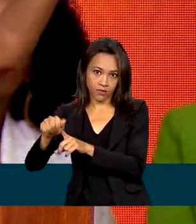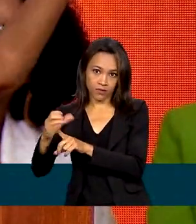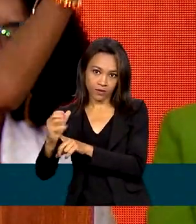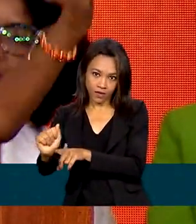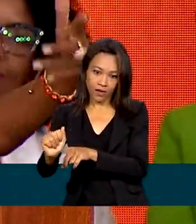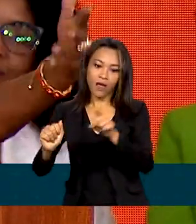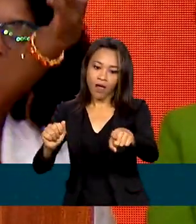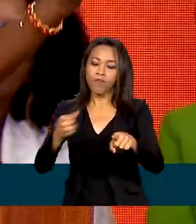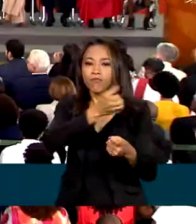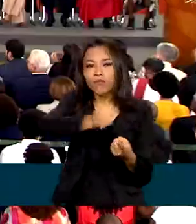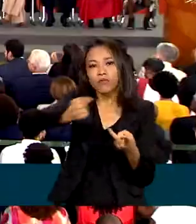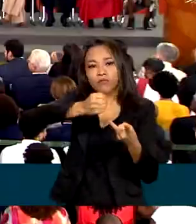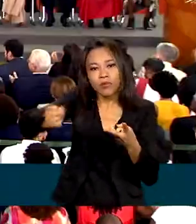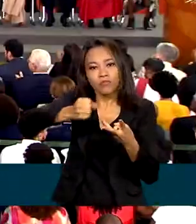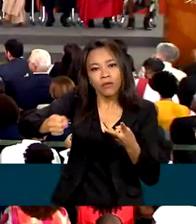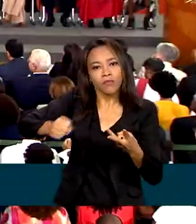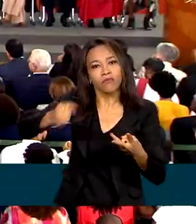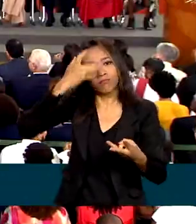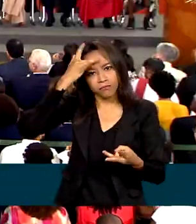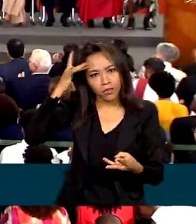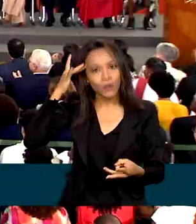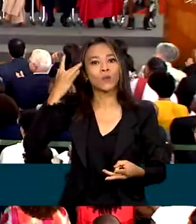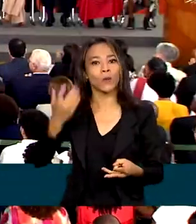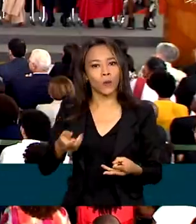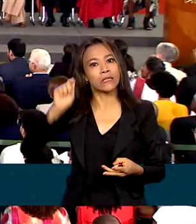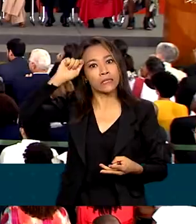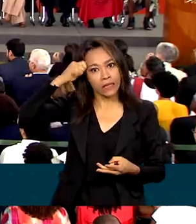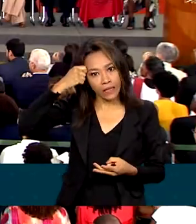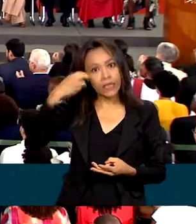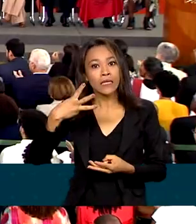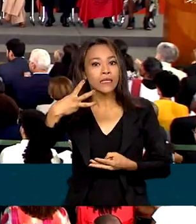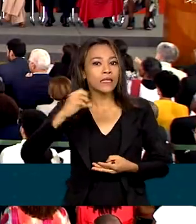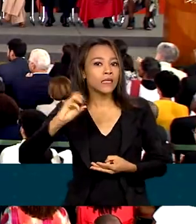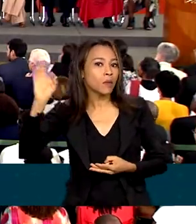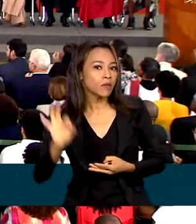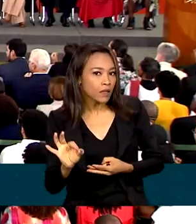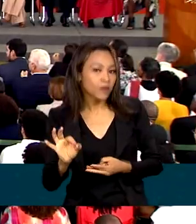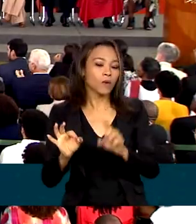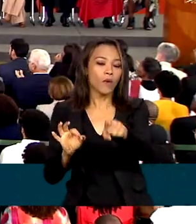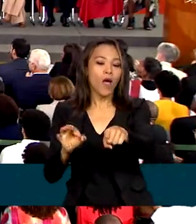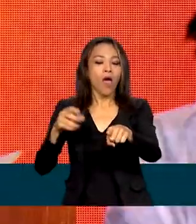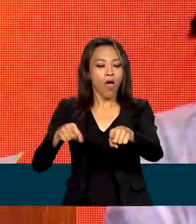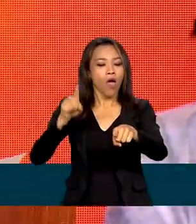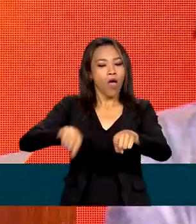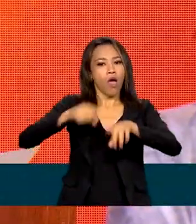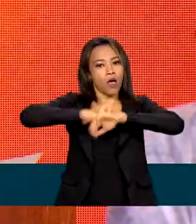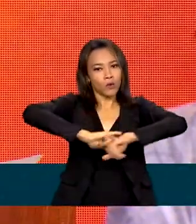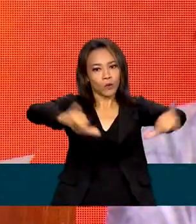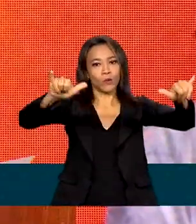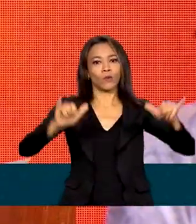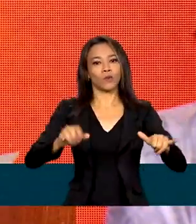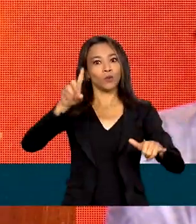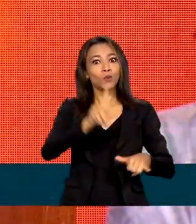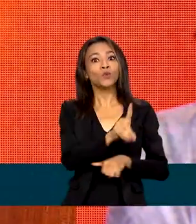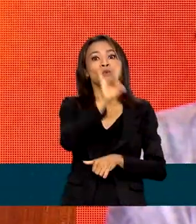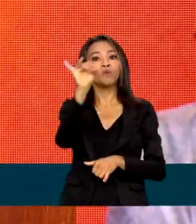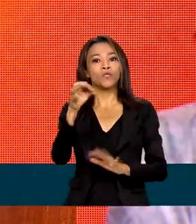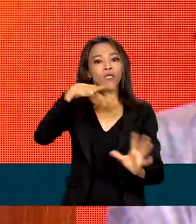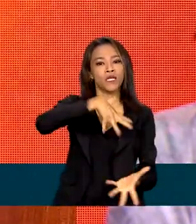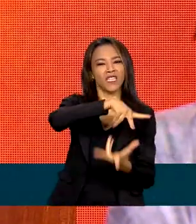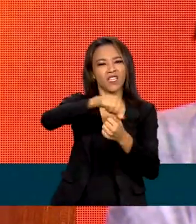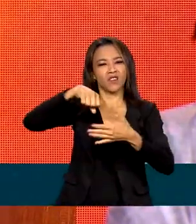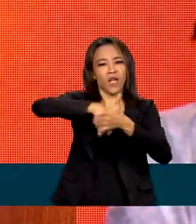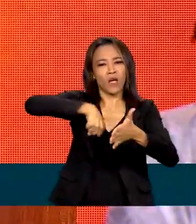por pessoas negras. A medida faz parte dos anúncios feitos pelo presidente Lula no Dia Internacional da